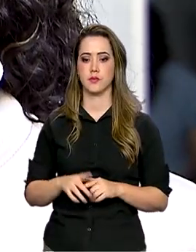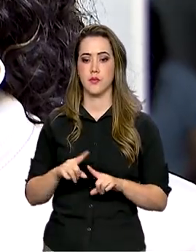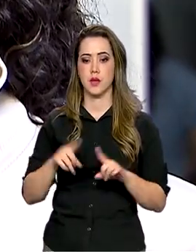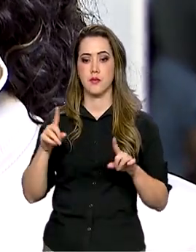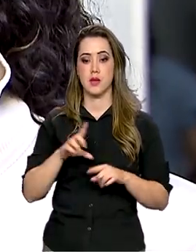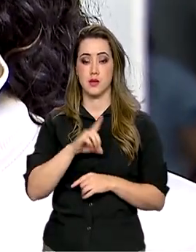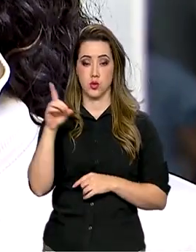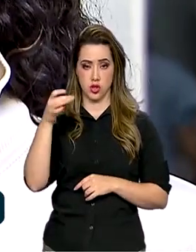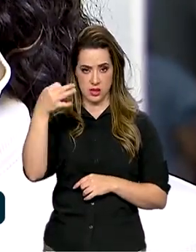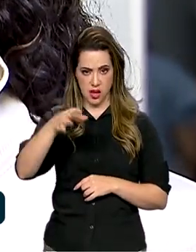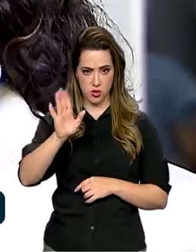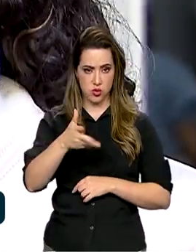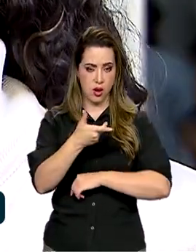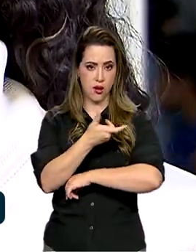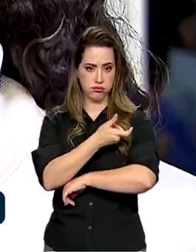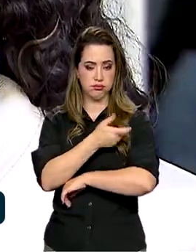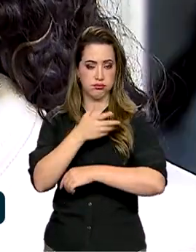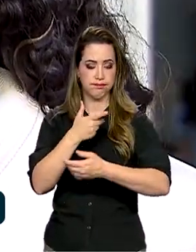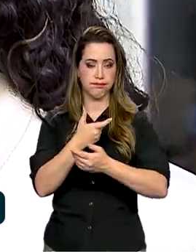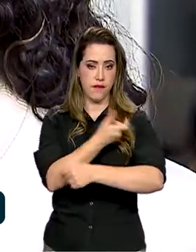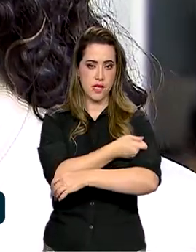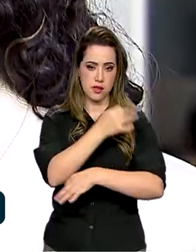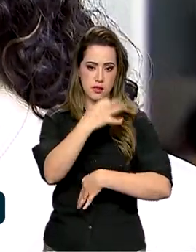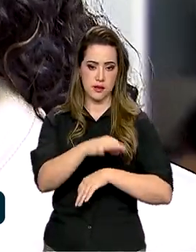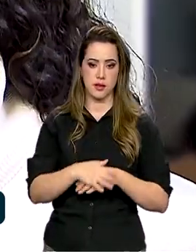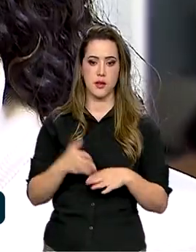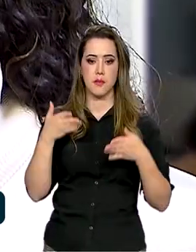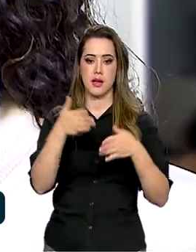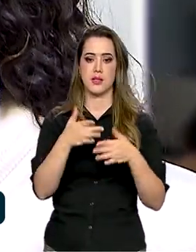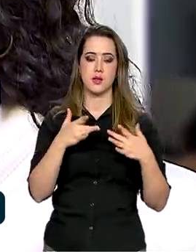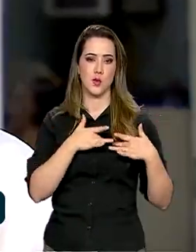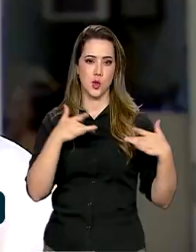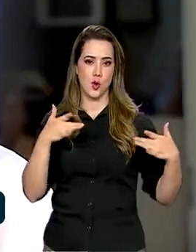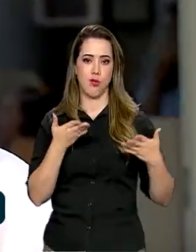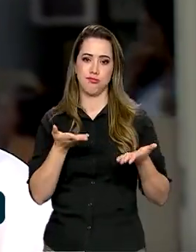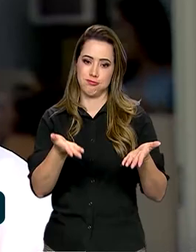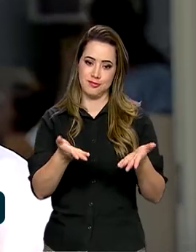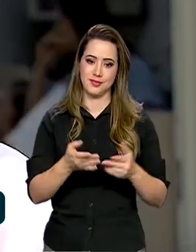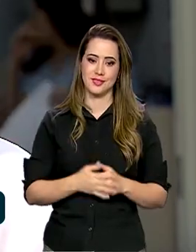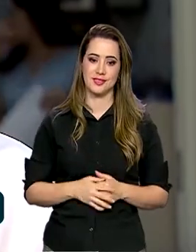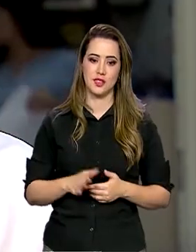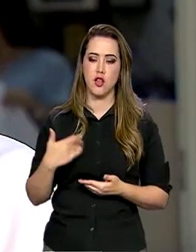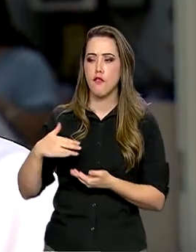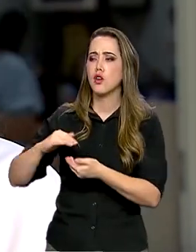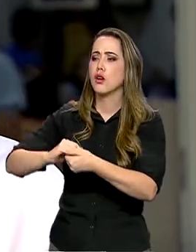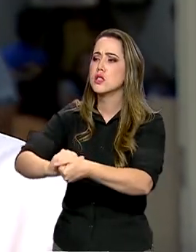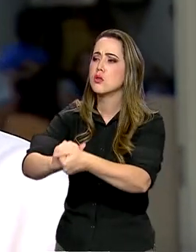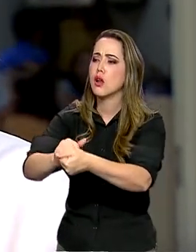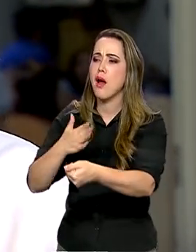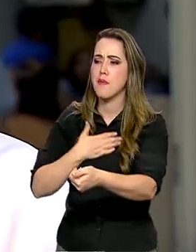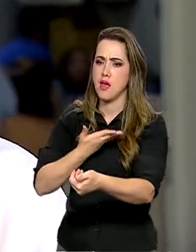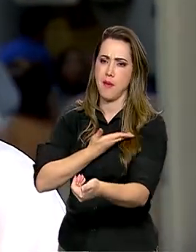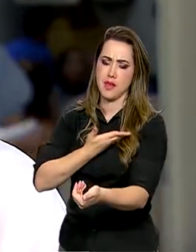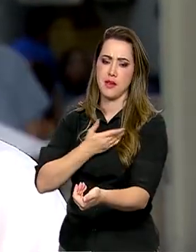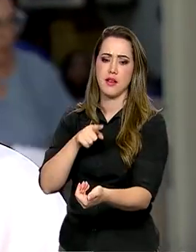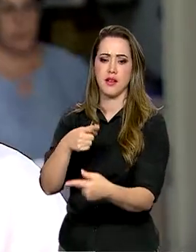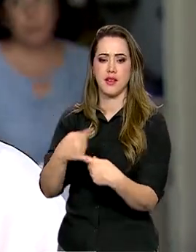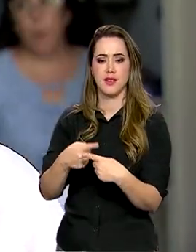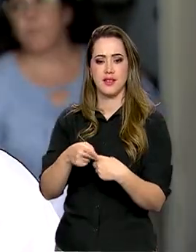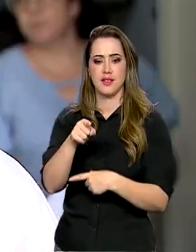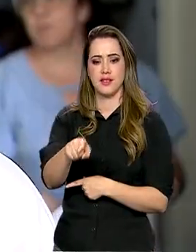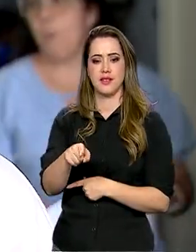com a saúde em dia, participou, sendo solidário. Eu vim segurar a mão da minha companheira, porque